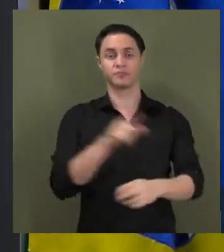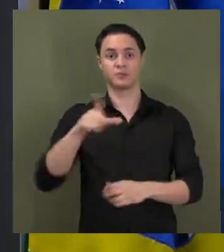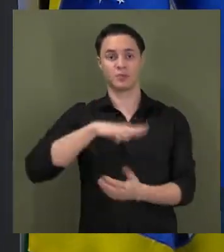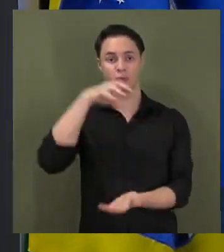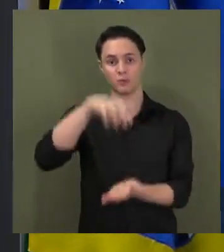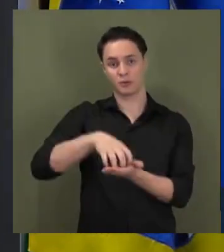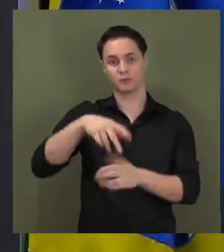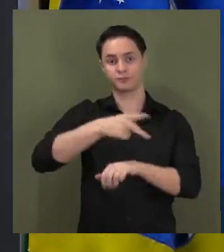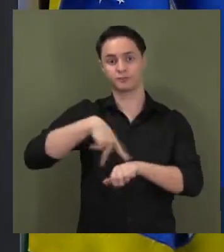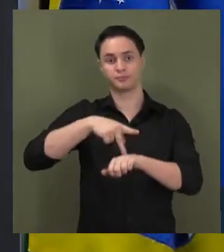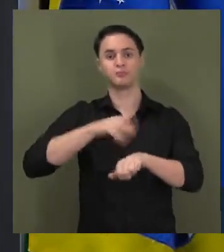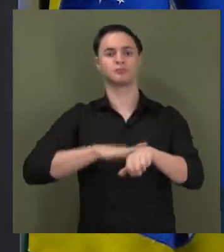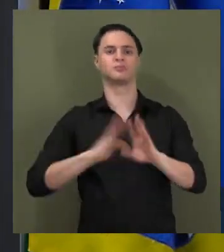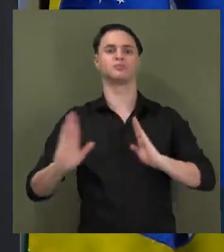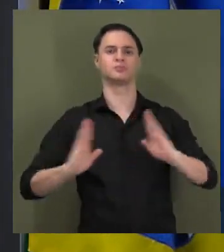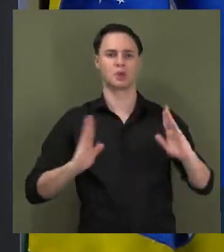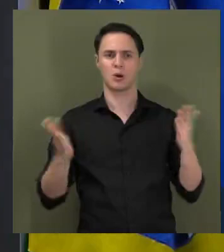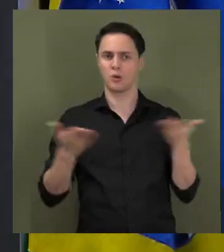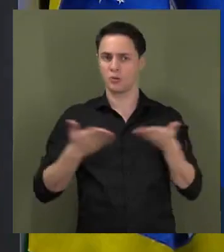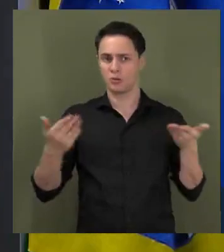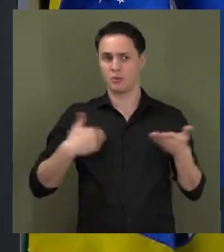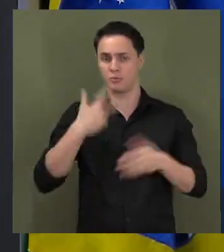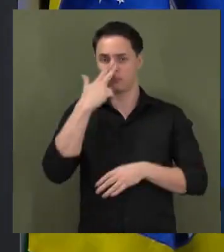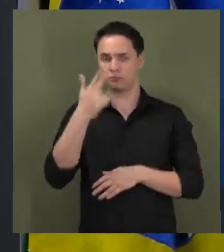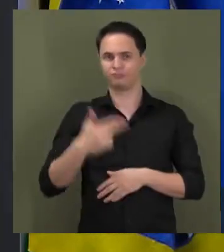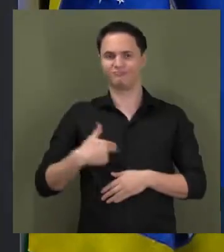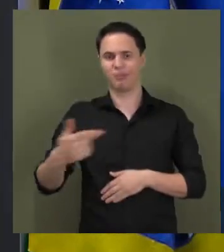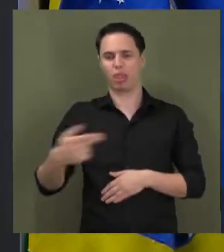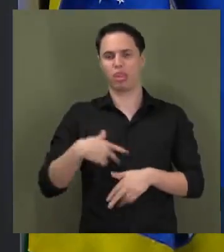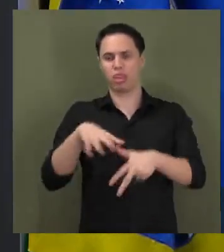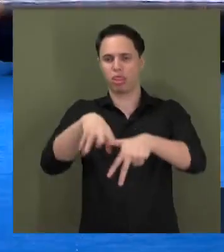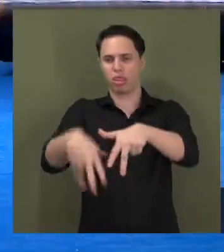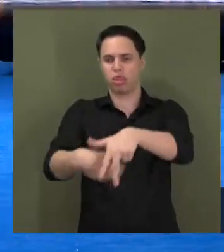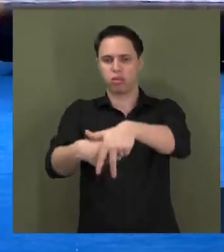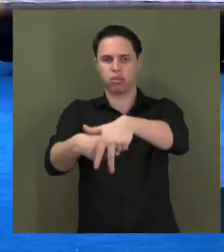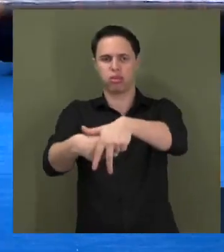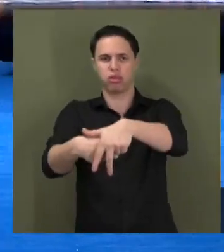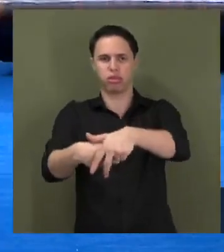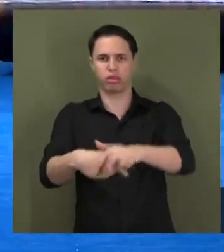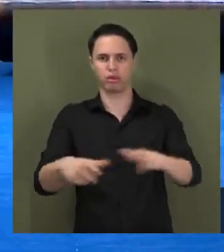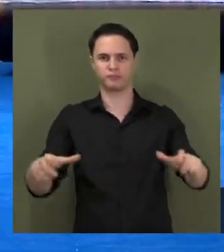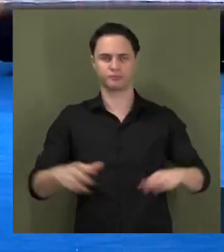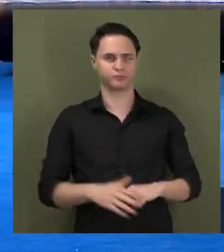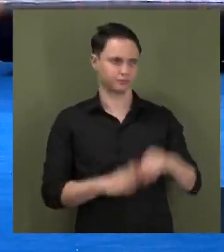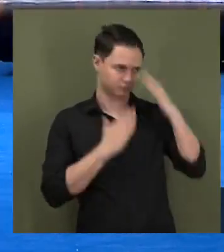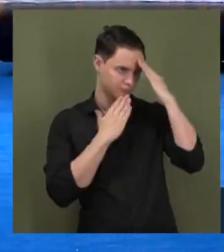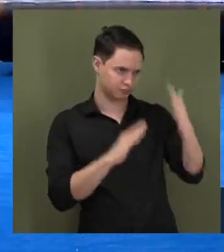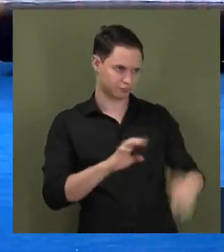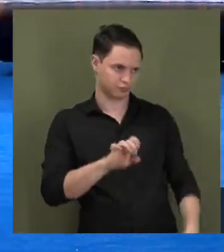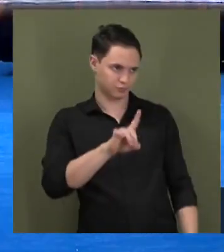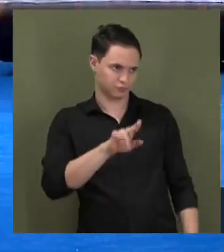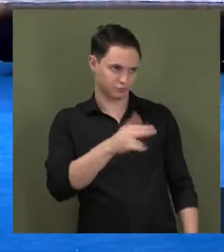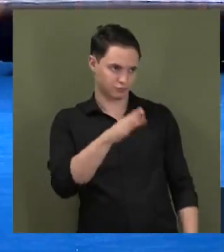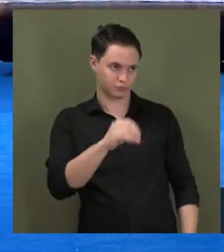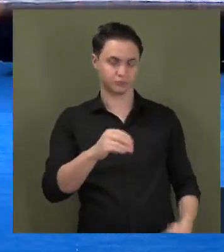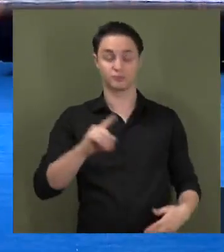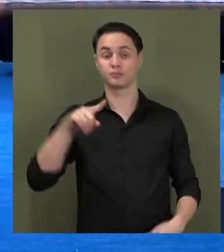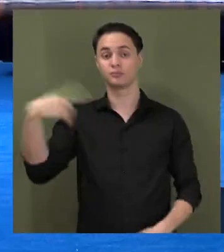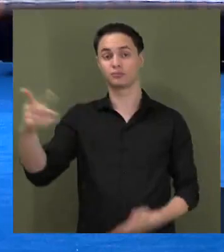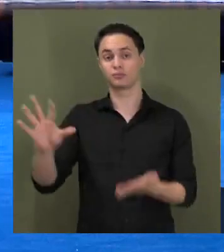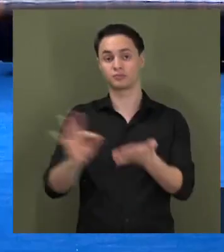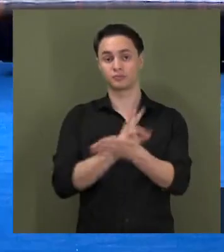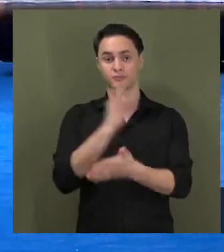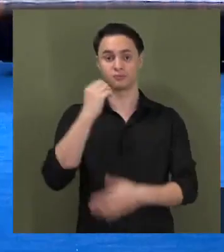país, nesse momento, apodrecendo de corrupção. Muito obrigado. Obrigado, senador Eduardo Girão. Com a palavra, o próximo orador